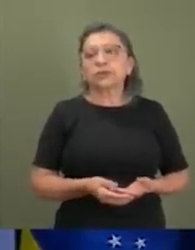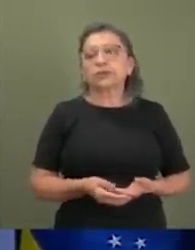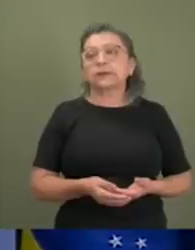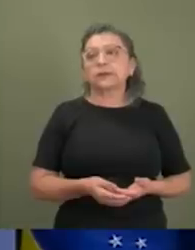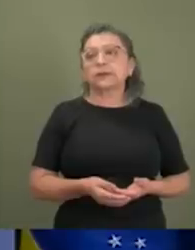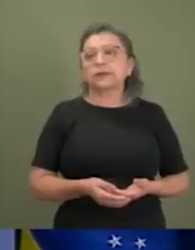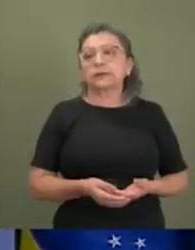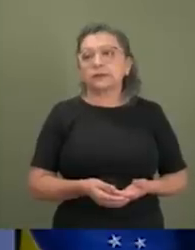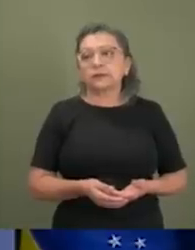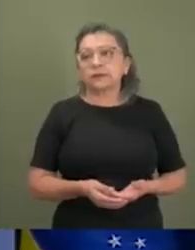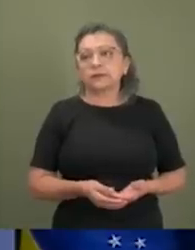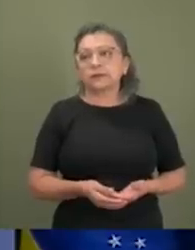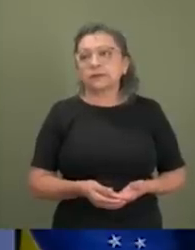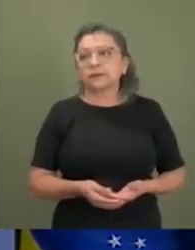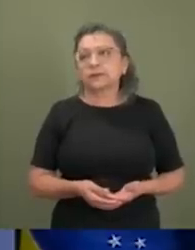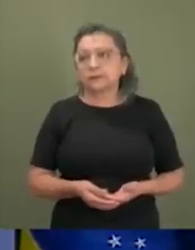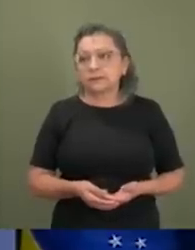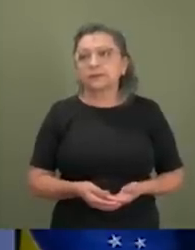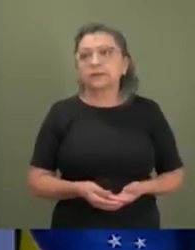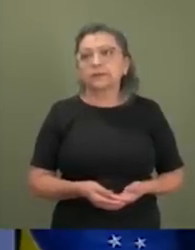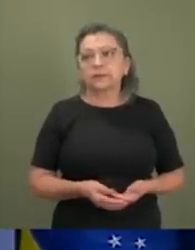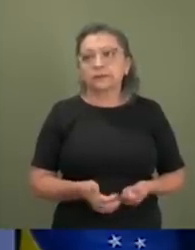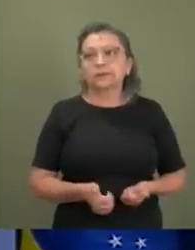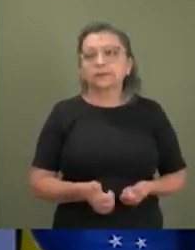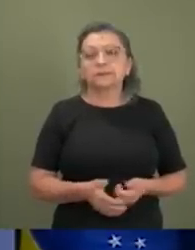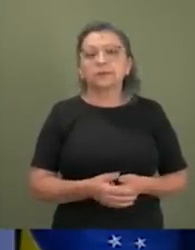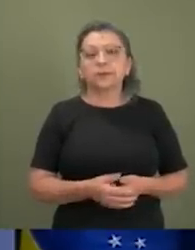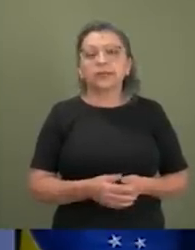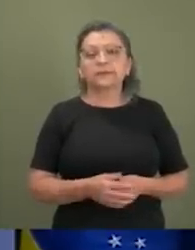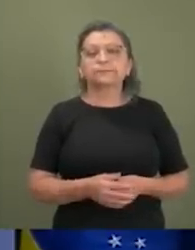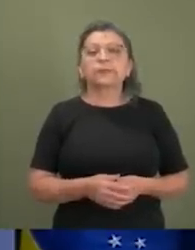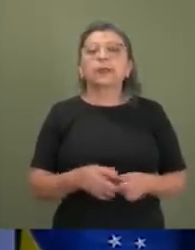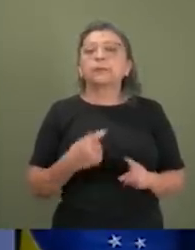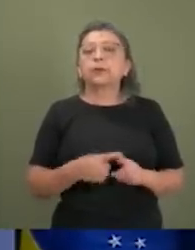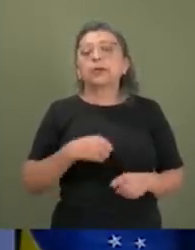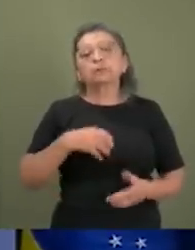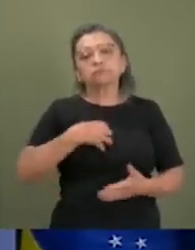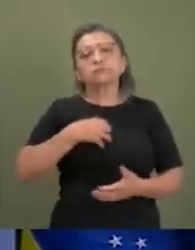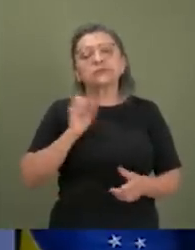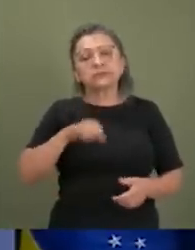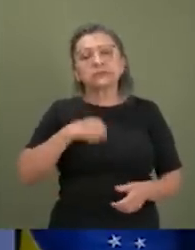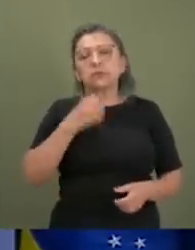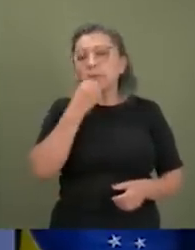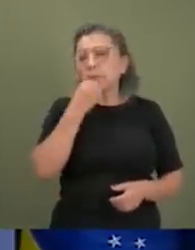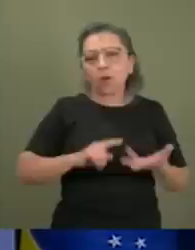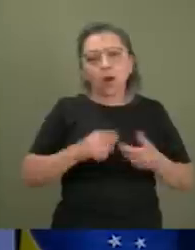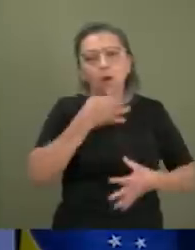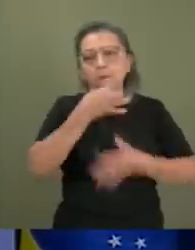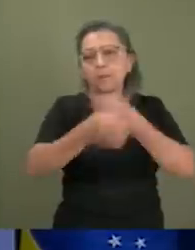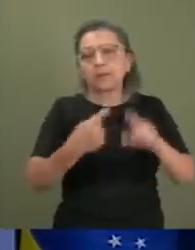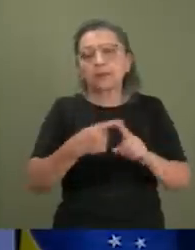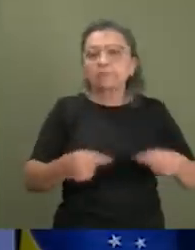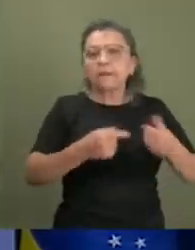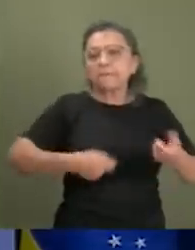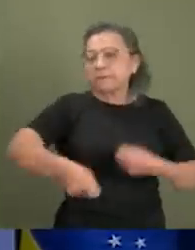sugestão, seja acatada, seja acolhida no relatório, porque acredito, sim, que sejam boas contribuições para o